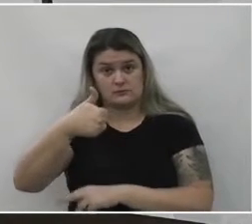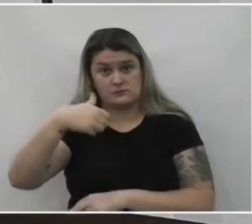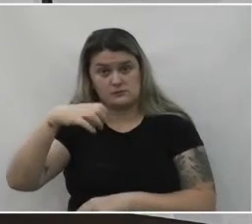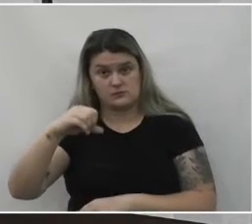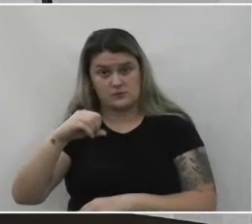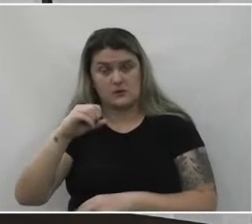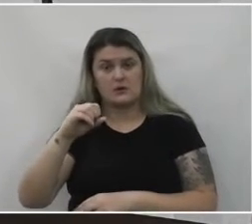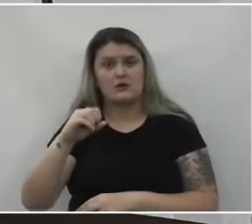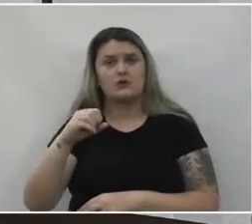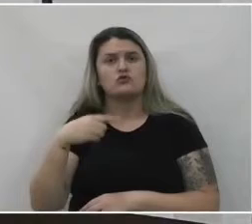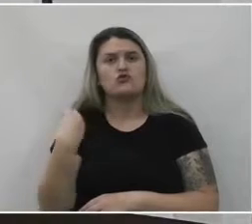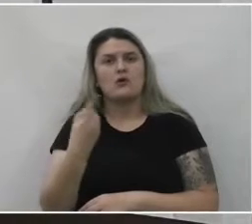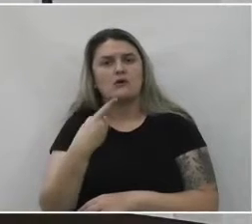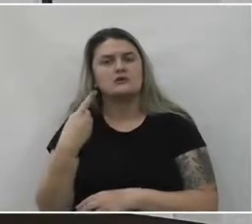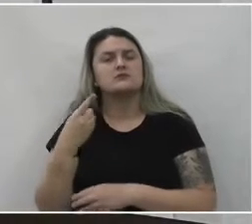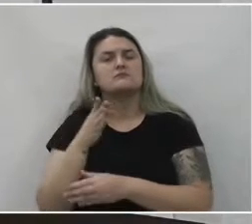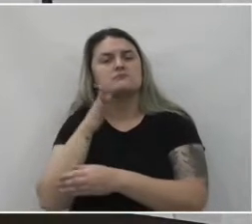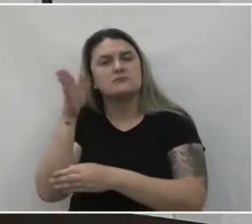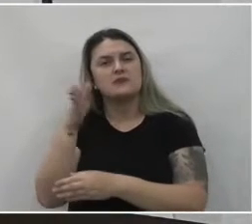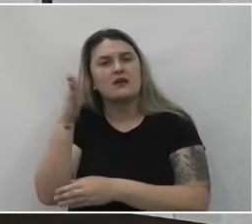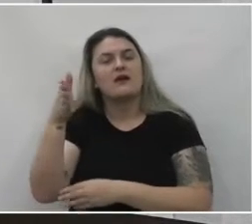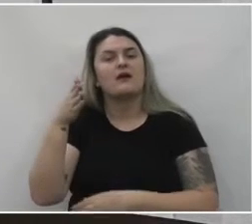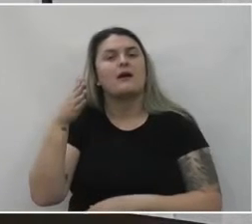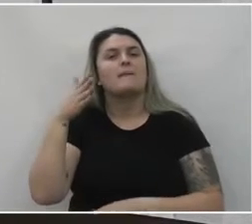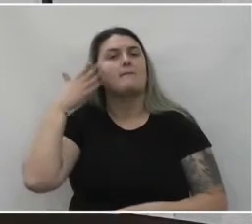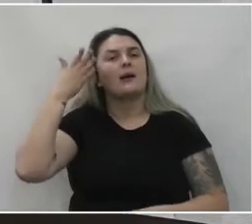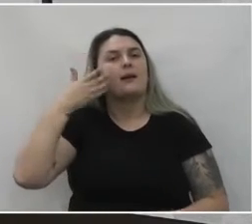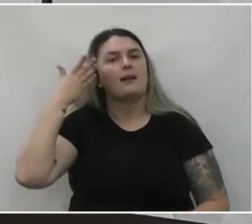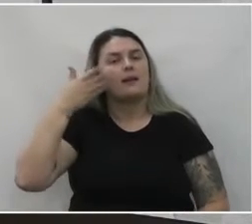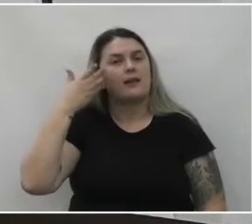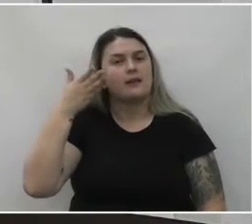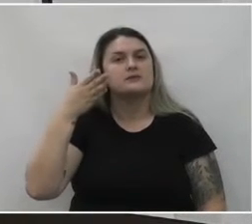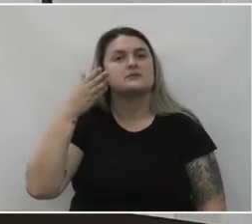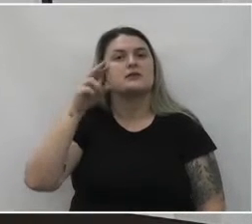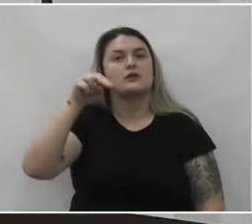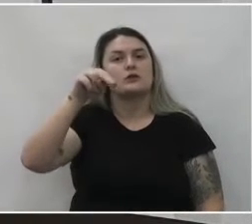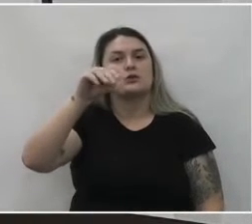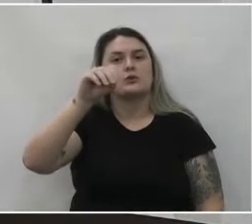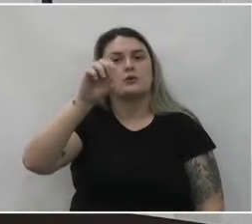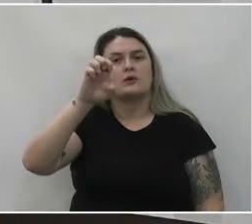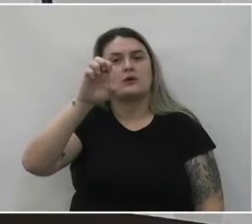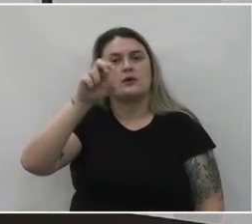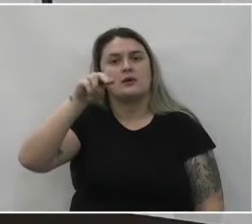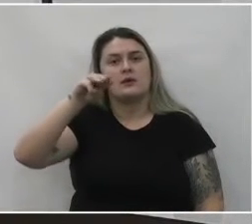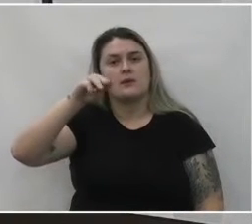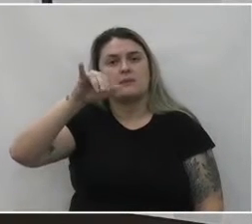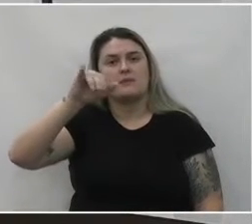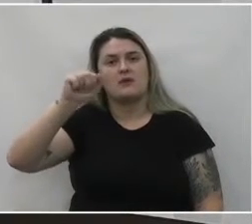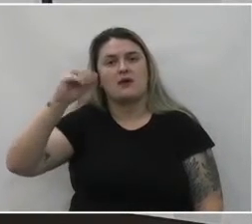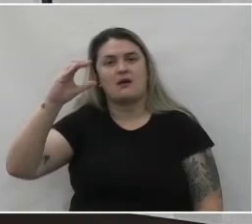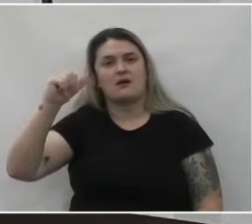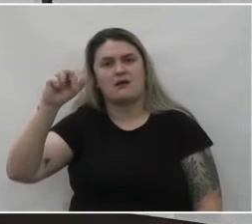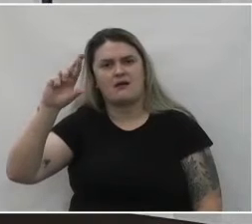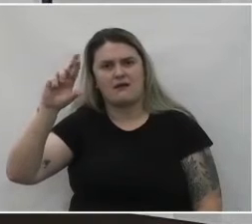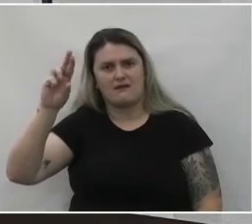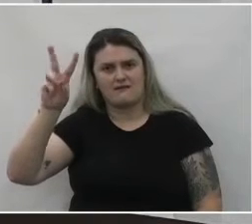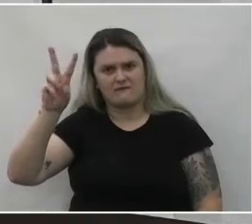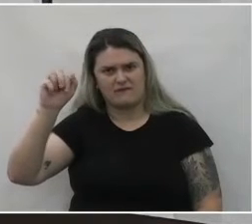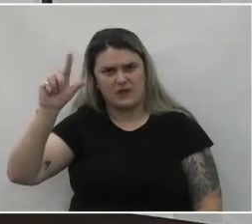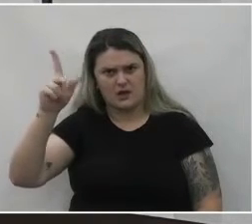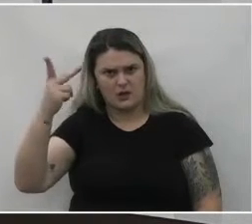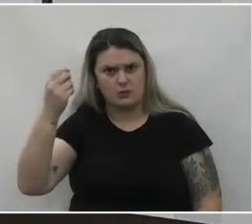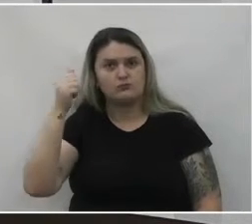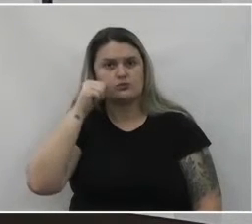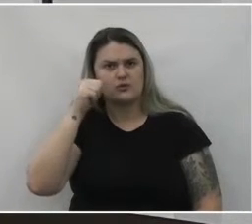tivemos a palestra com a senhora Noêmia Carvalho e seu filho Eduardo. Ambos de Curitiba. No mês de